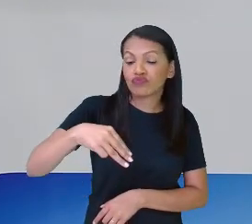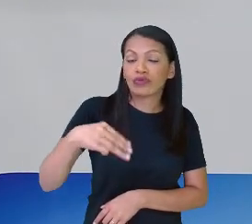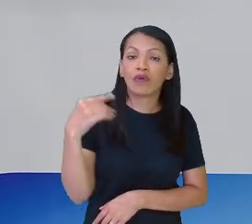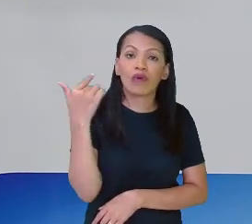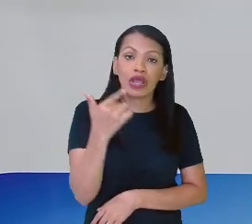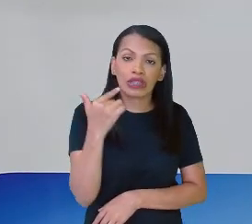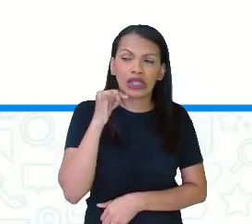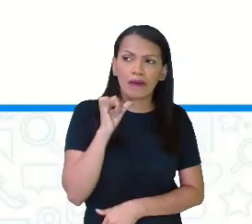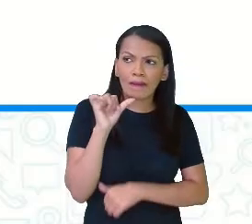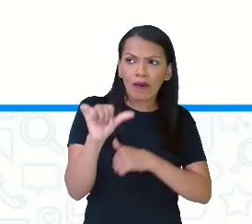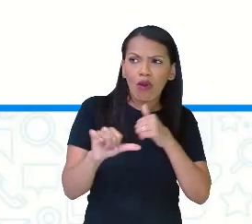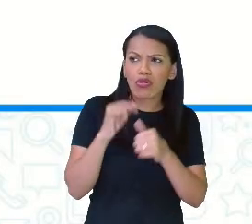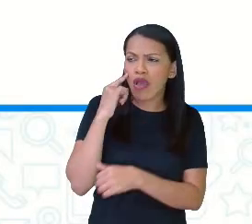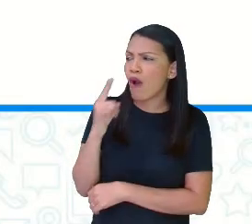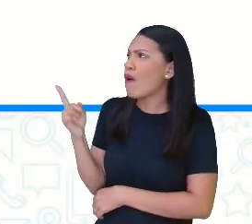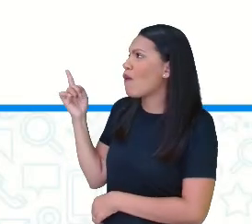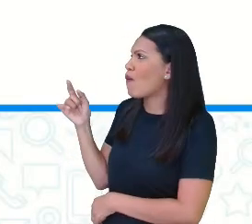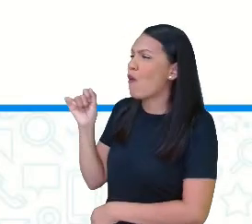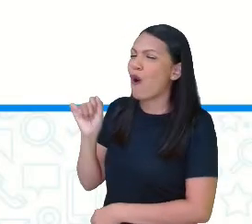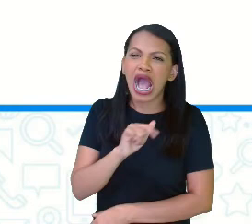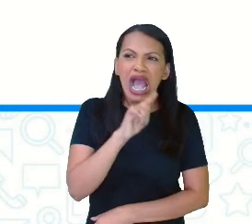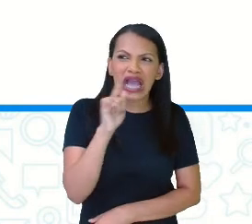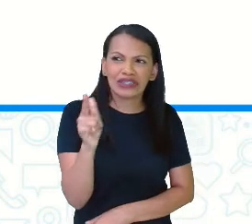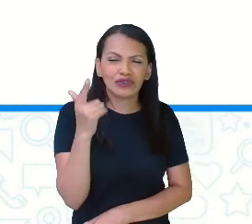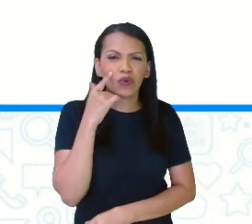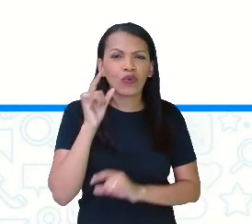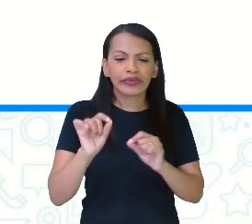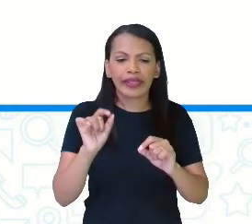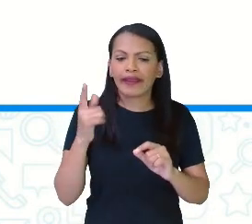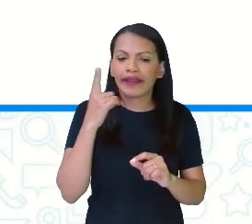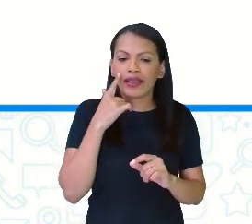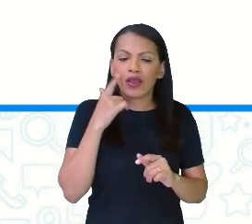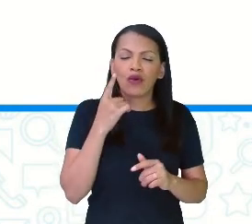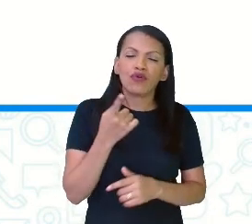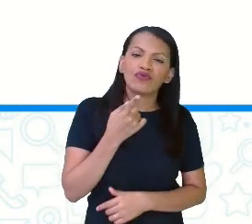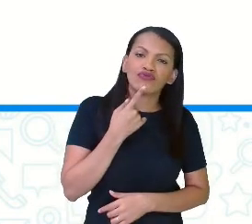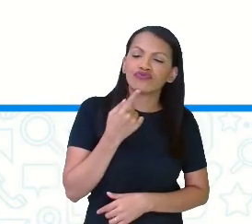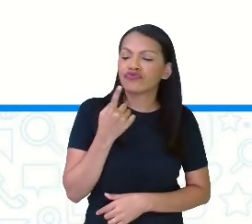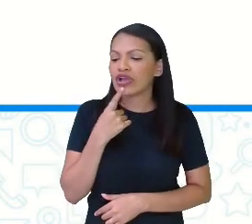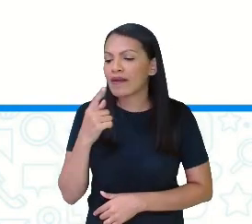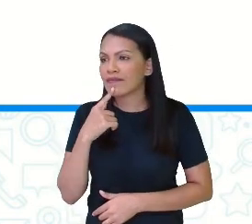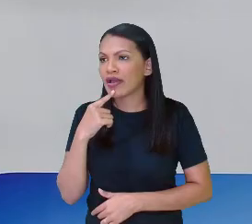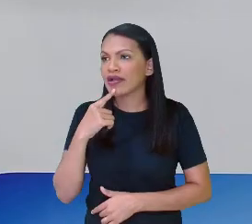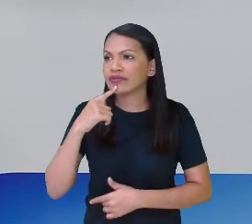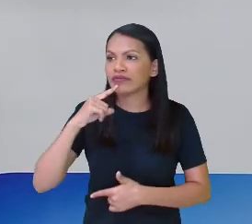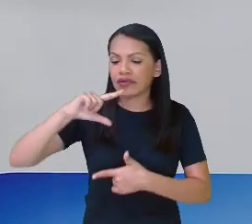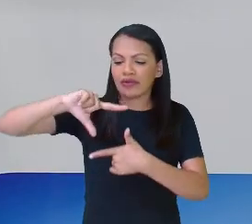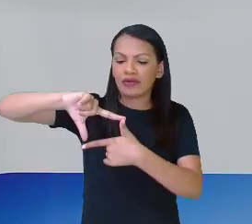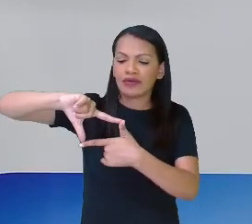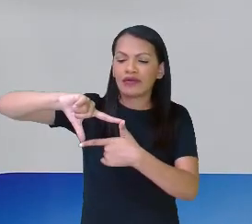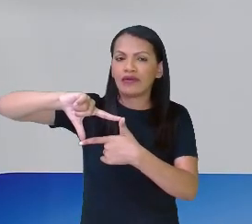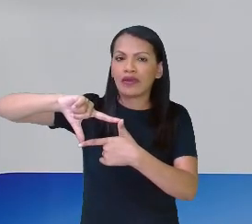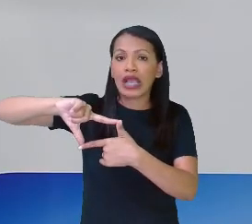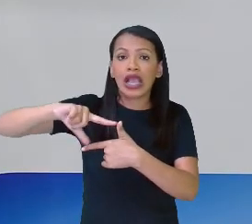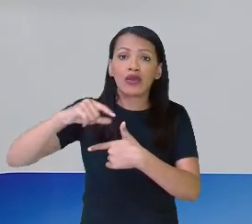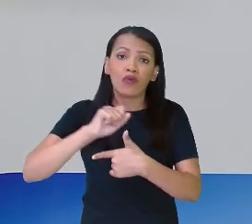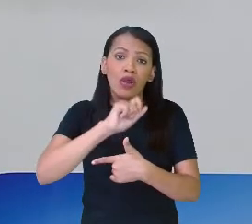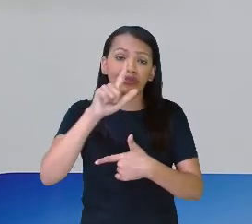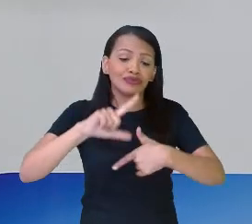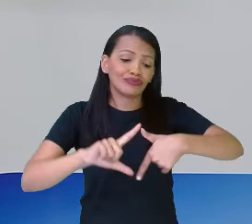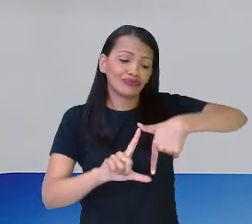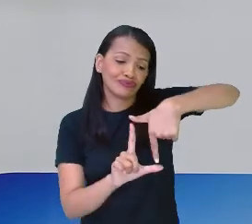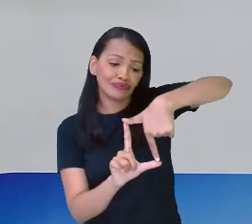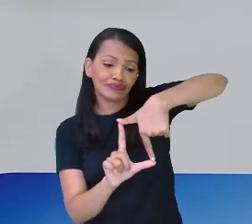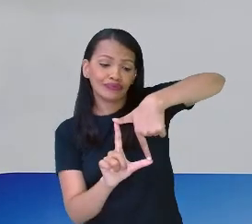posição do azul e do vermelho, porém, a área foi a mesma. Bem, professora